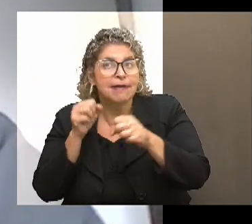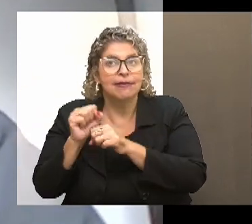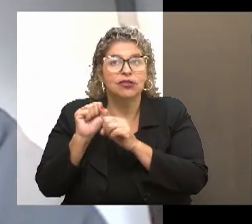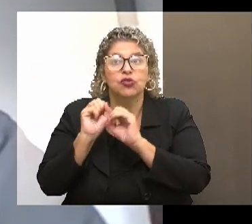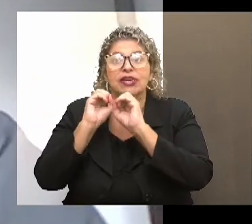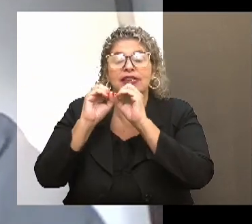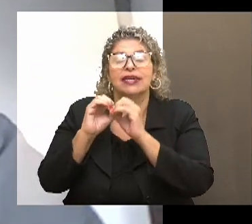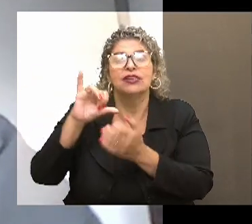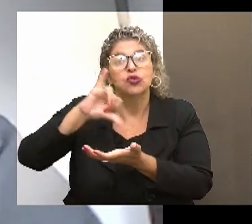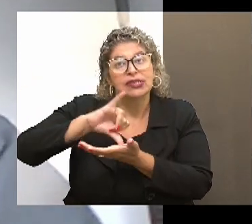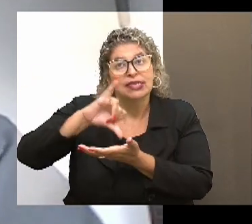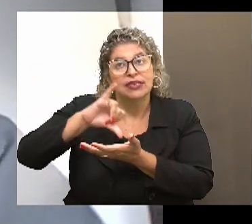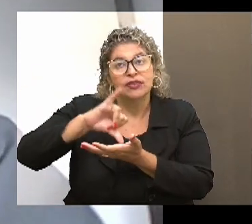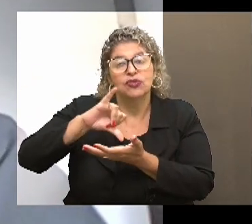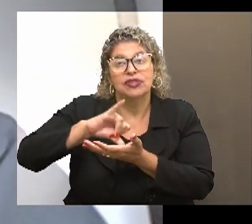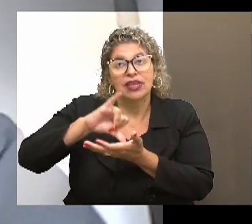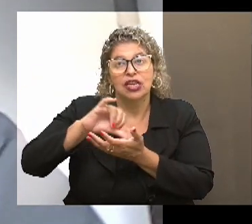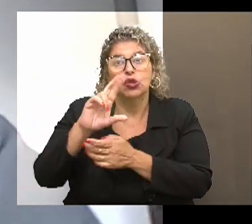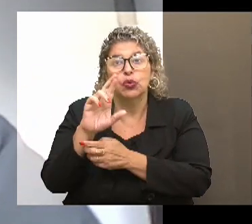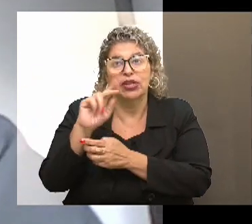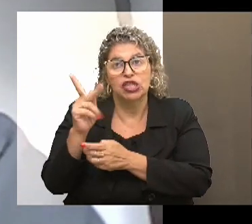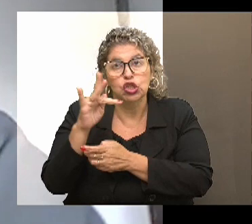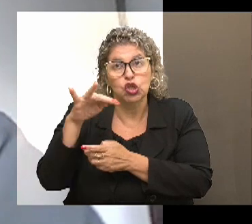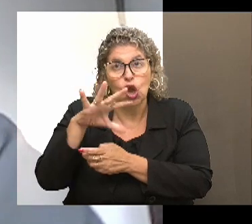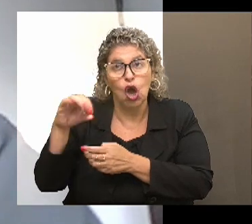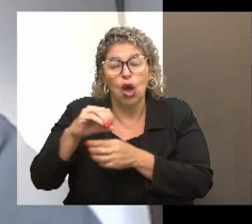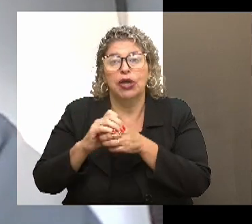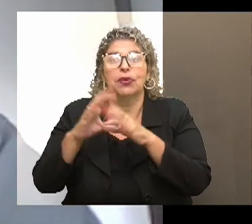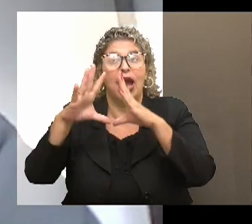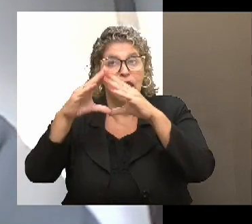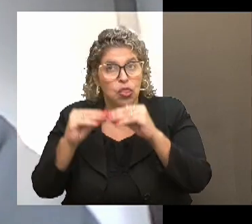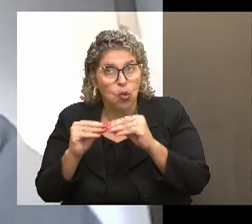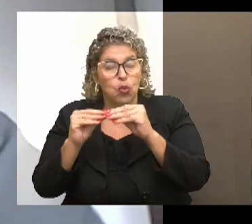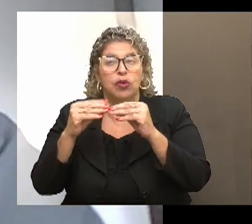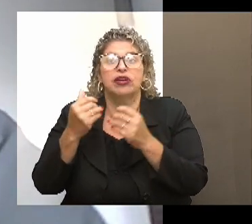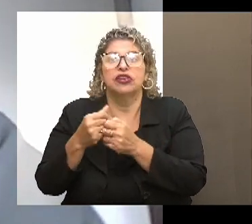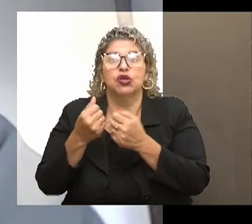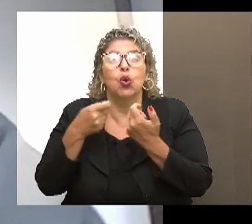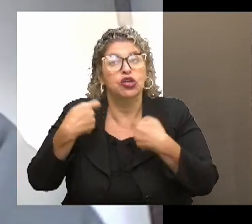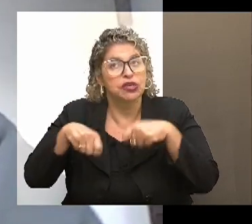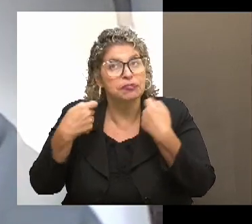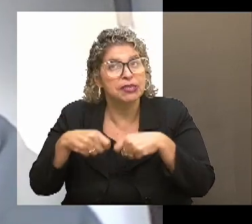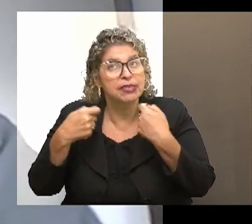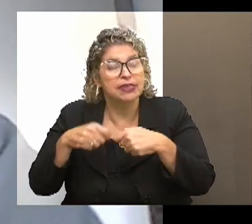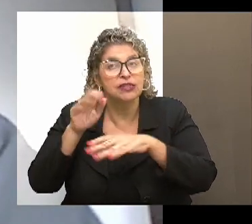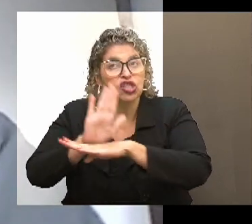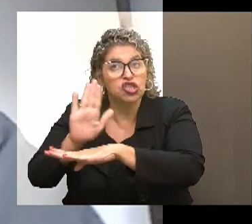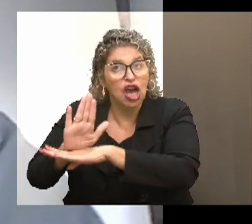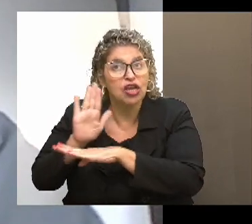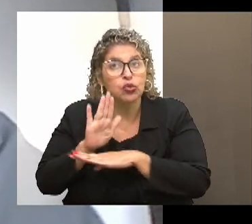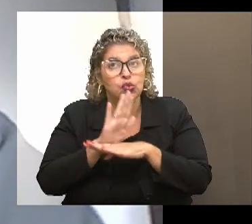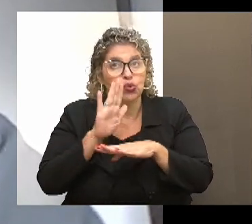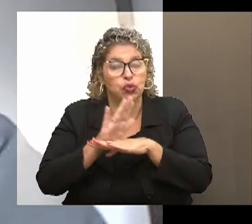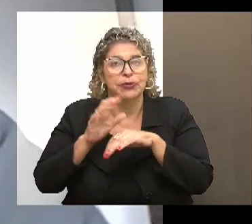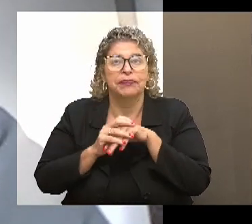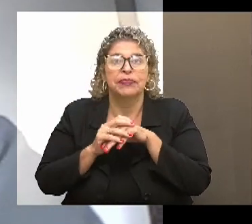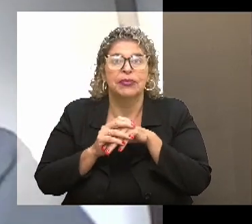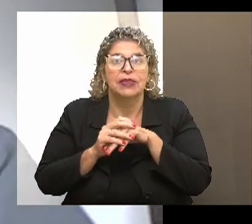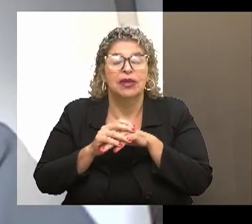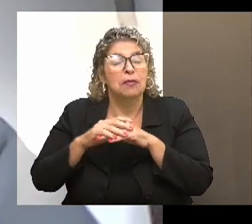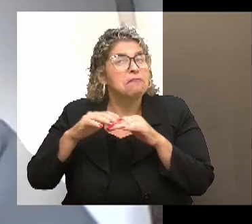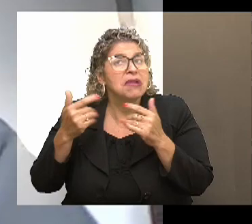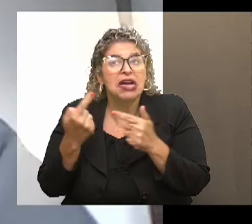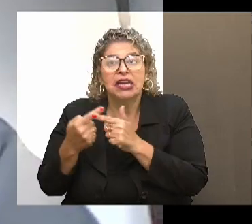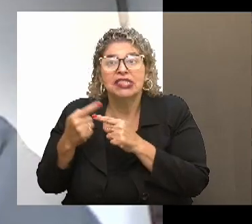entregar no Centro Histórico de Porto Alegre, à noite, a refeição da janta, que é onde mais pessoas estão precisando de ajuda. Então, é mais ou menos nesse